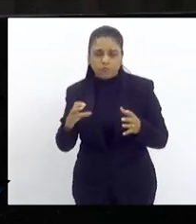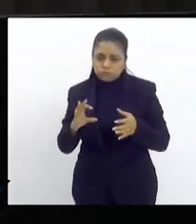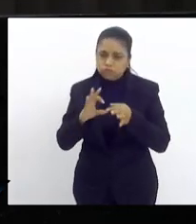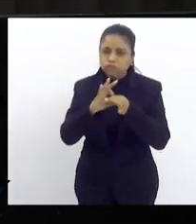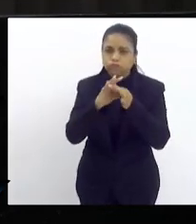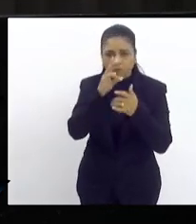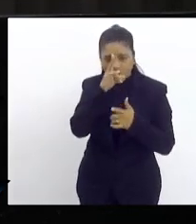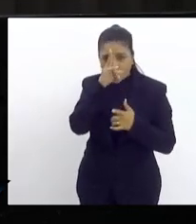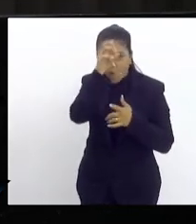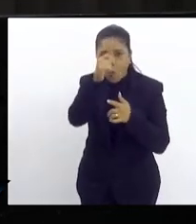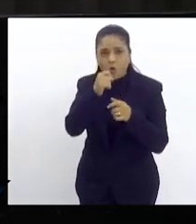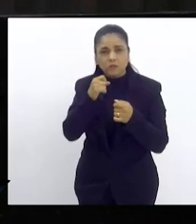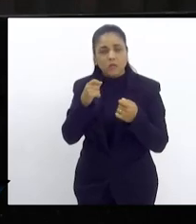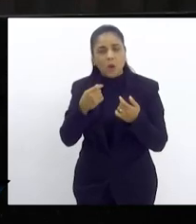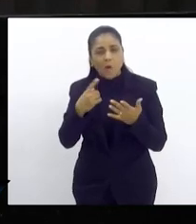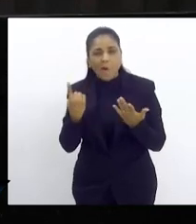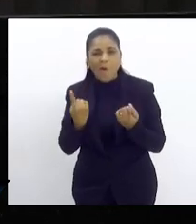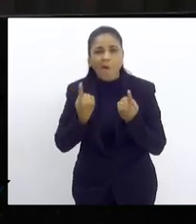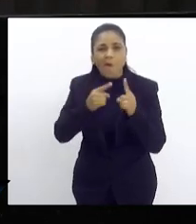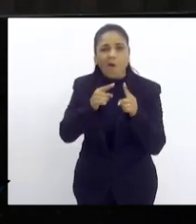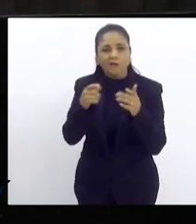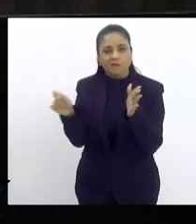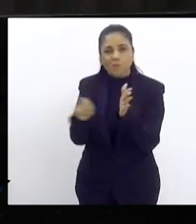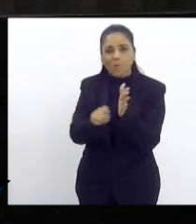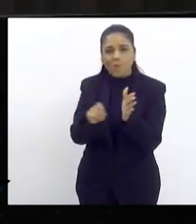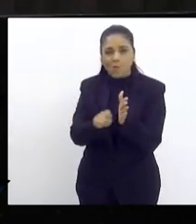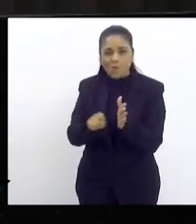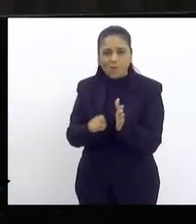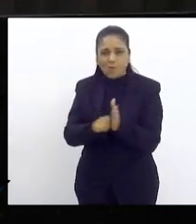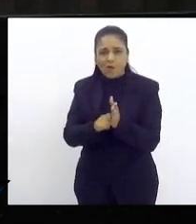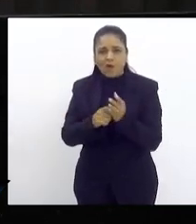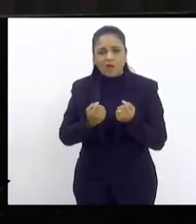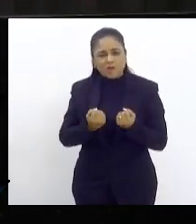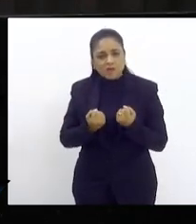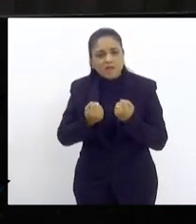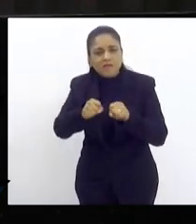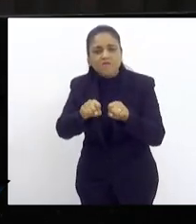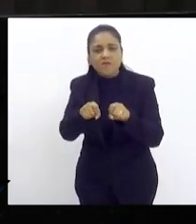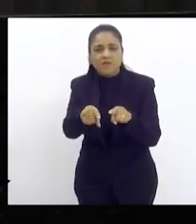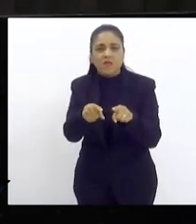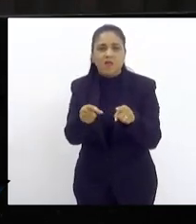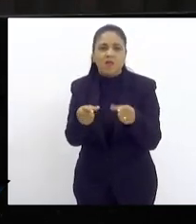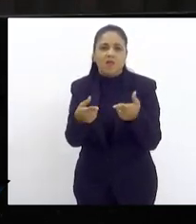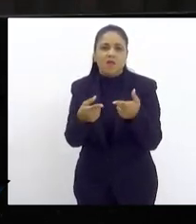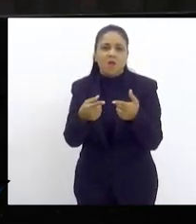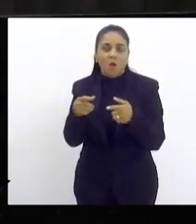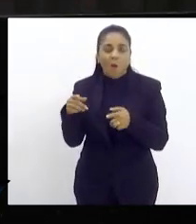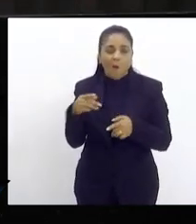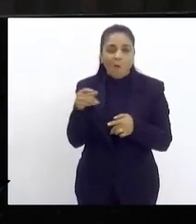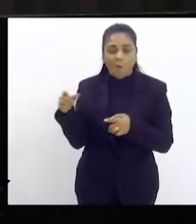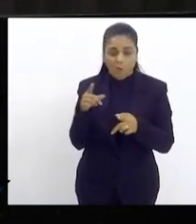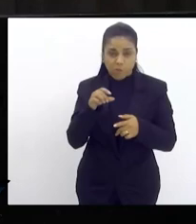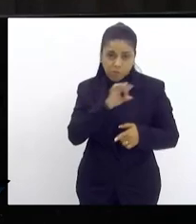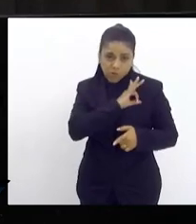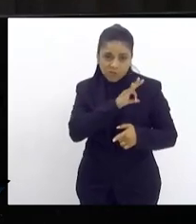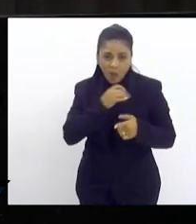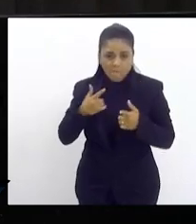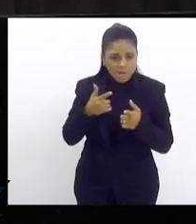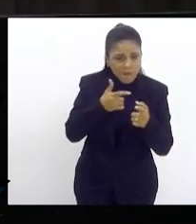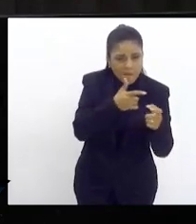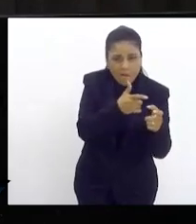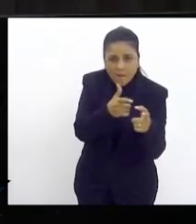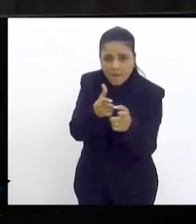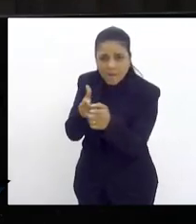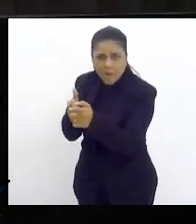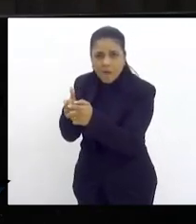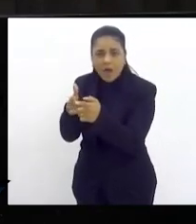aqueles que às vezes vão defender menorezinhos ou vão dizer que a população entra ou melhor que o policial entra atirando eu nunca vi policial